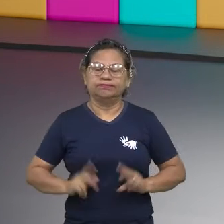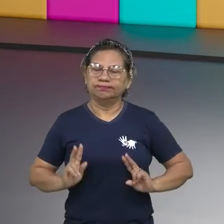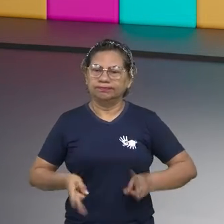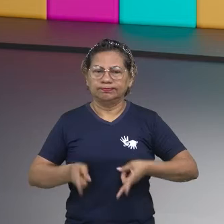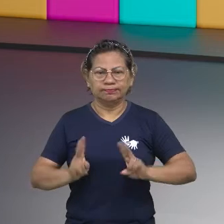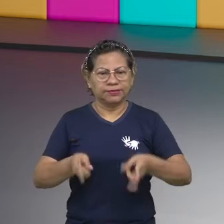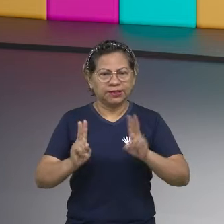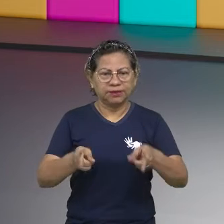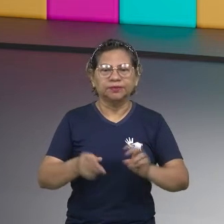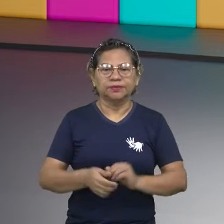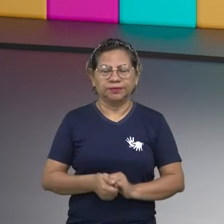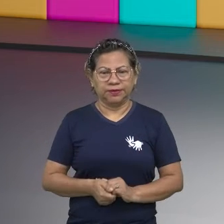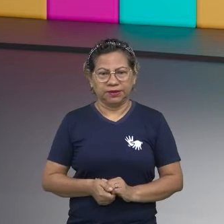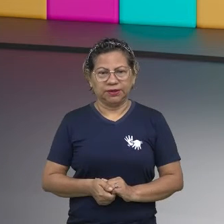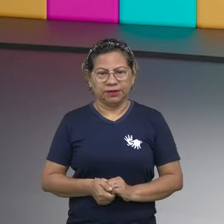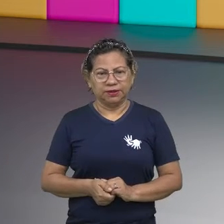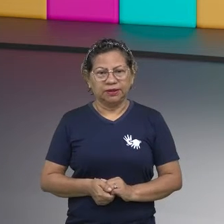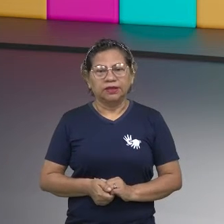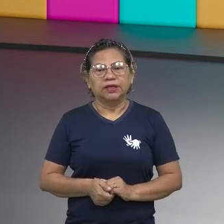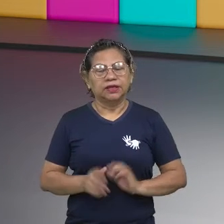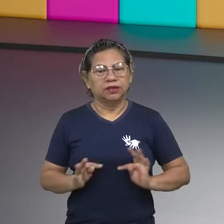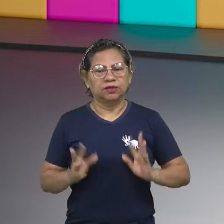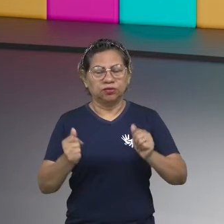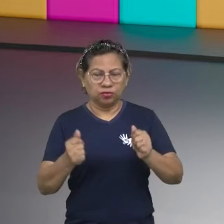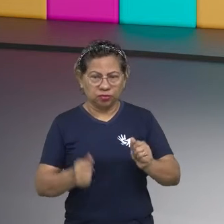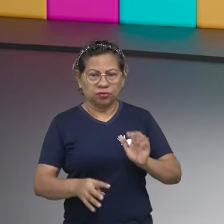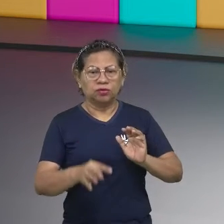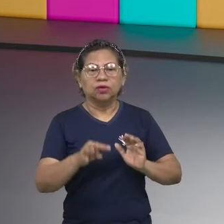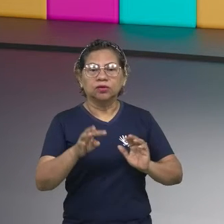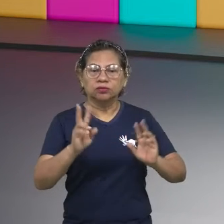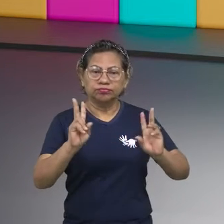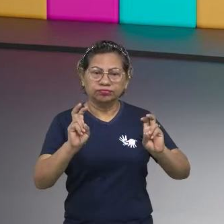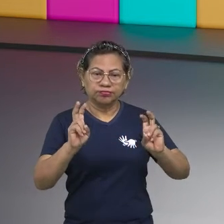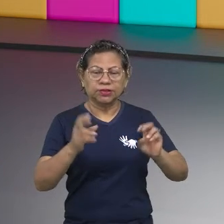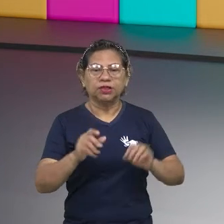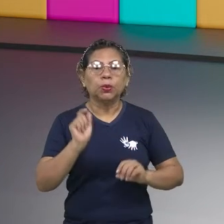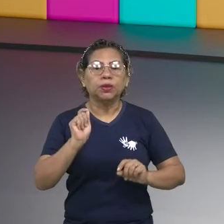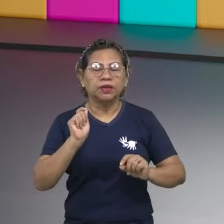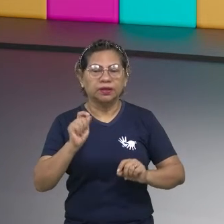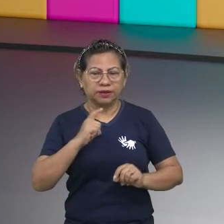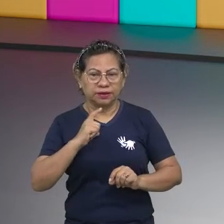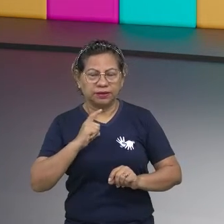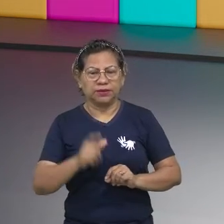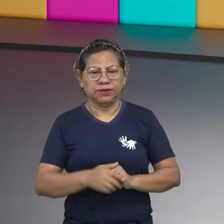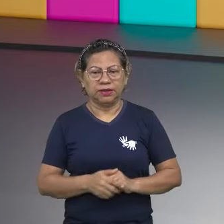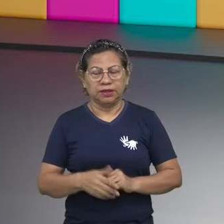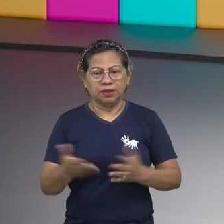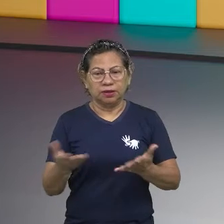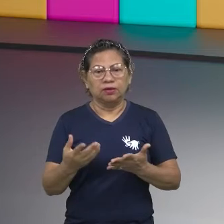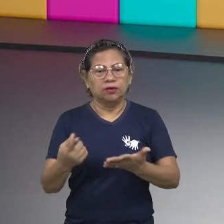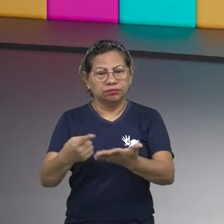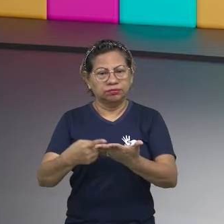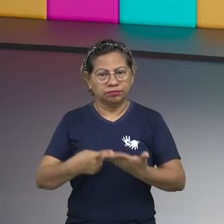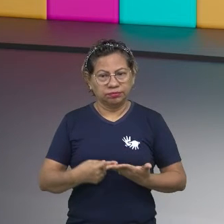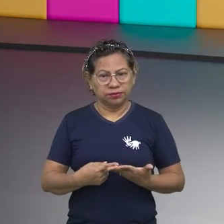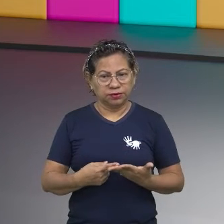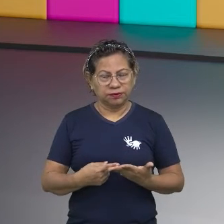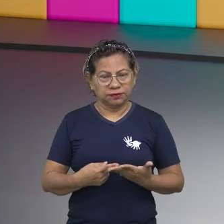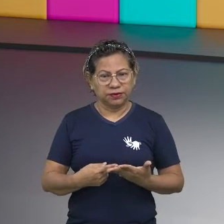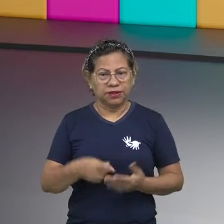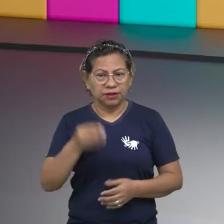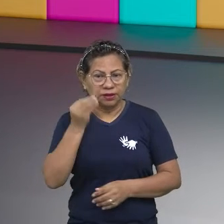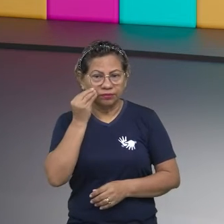traz todo esse nosso contexto. E aí, vamos ver o que nós temos mais? Convido vocês agora, tá? A